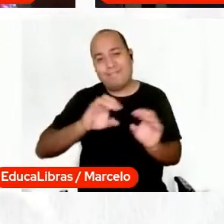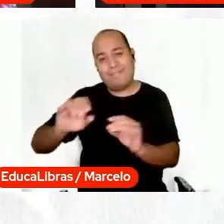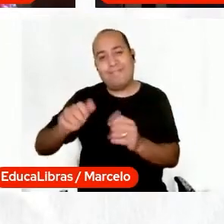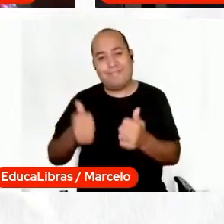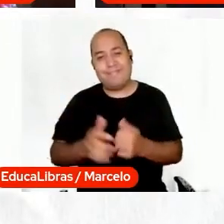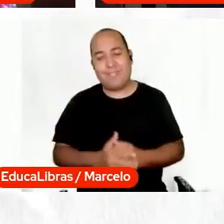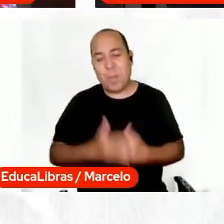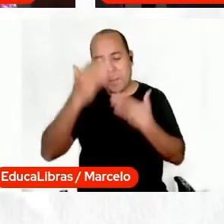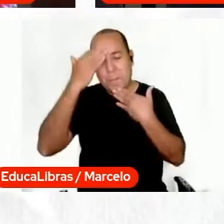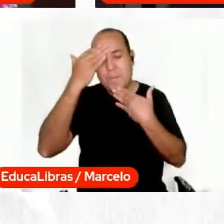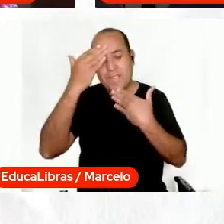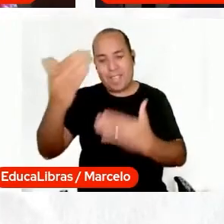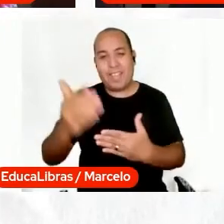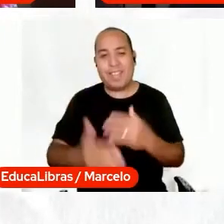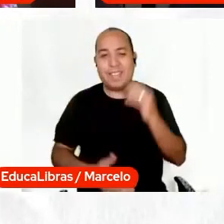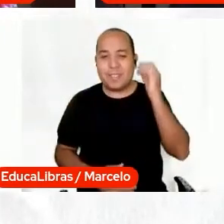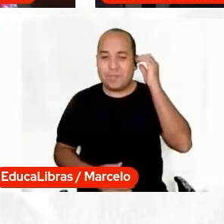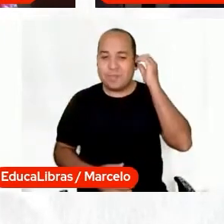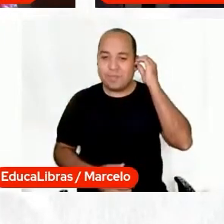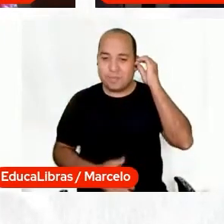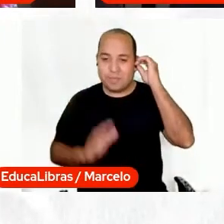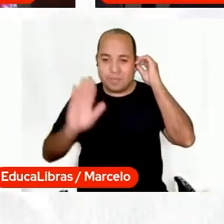Obrigada, até a próxima.